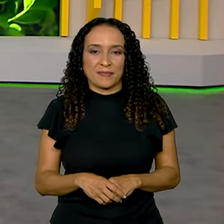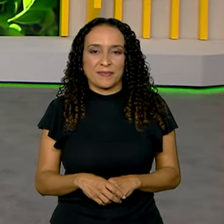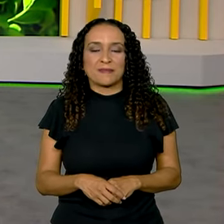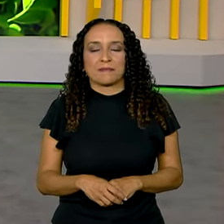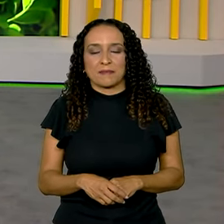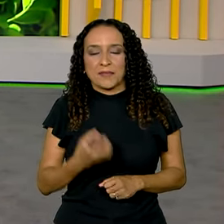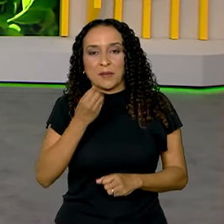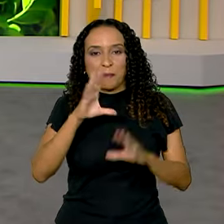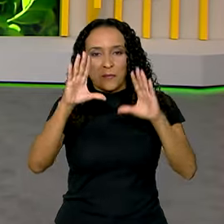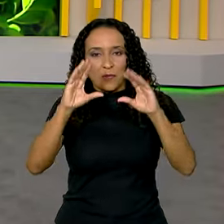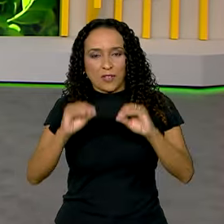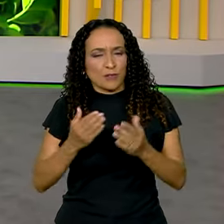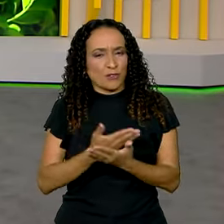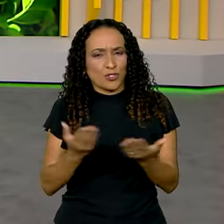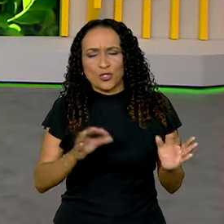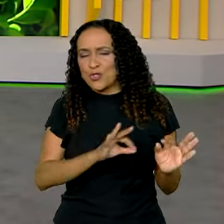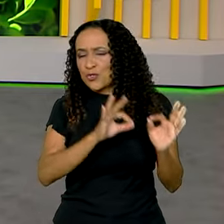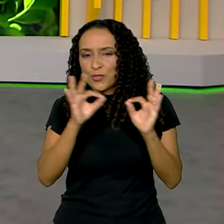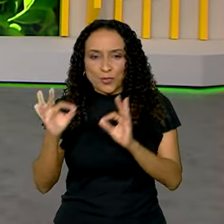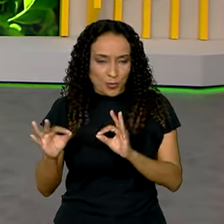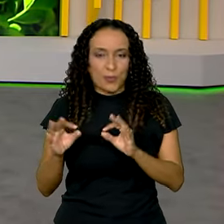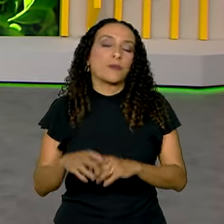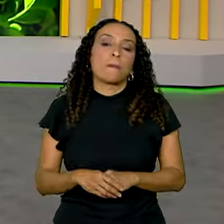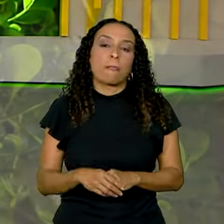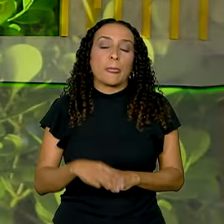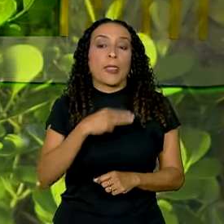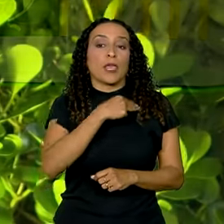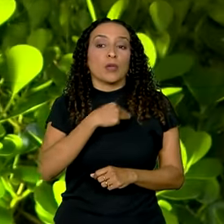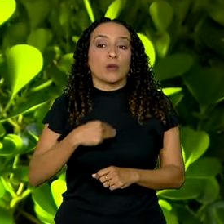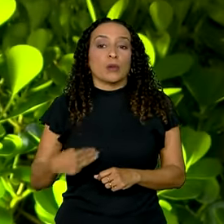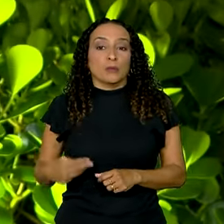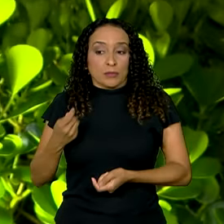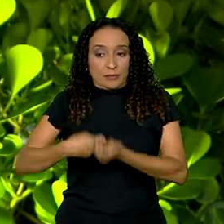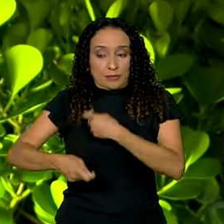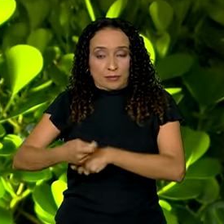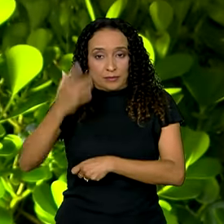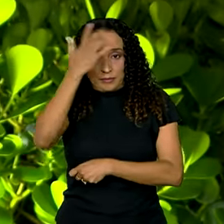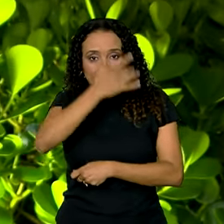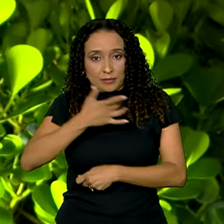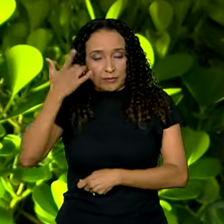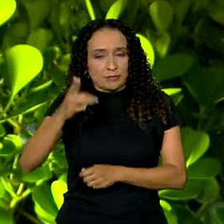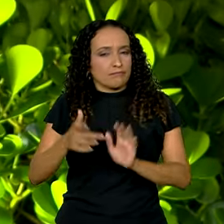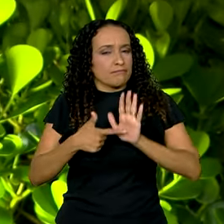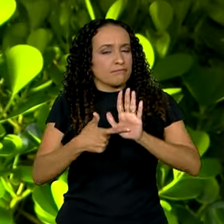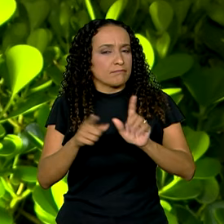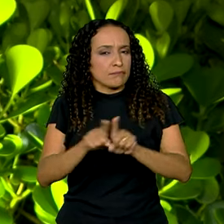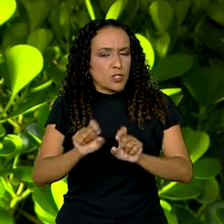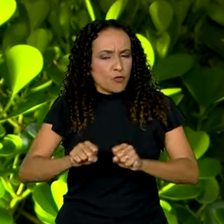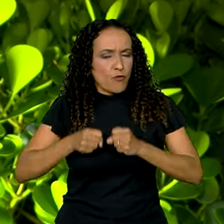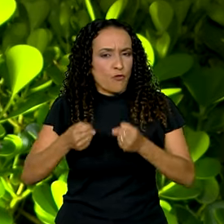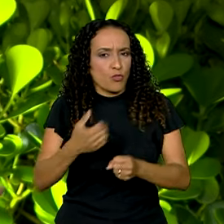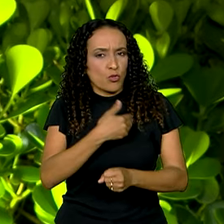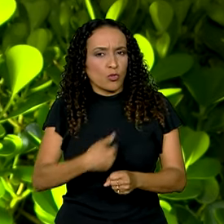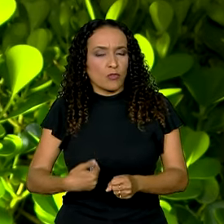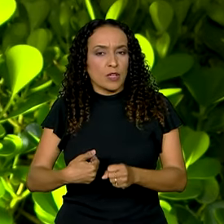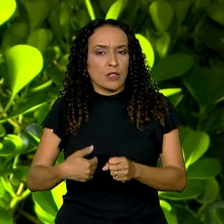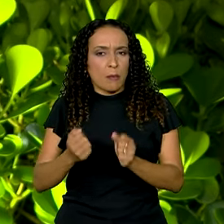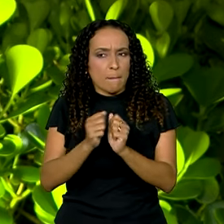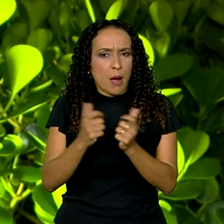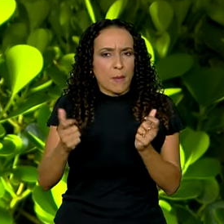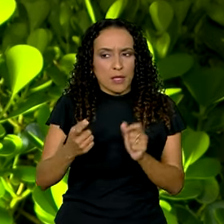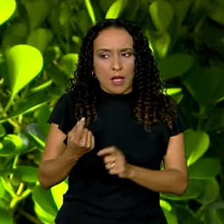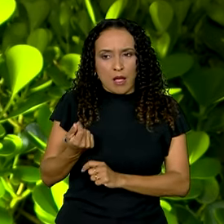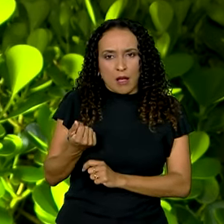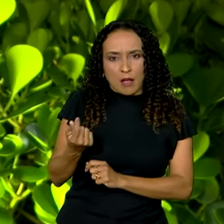Boa noite, Roberto, a você e a todo mundo que está com a gente. O ministro da Fazenda, Fernando Haddad, destacou também os esforços do governo para aumentar a